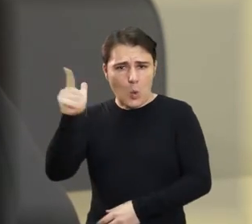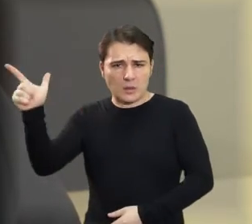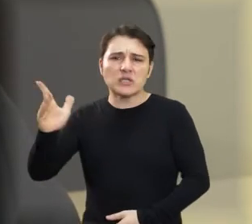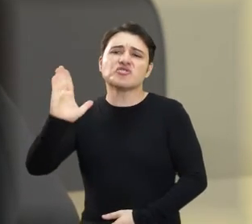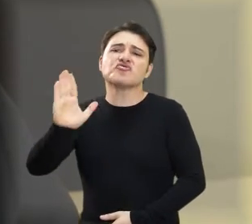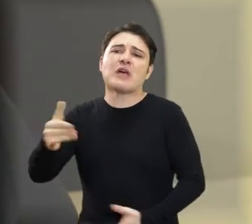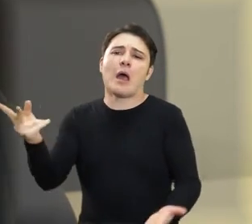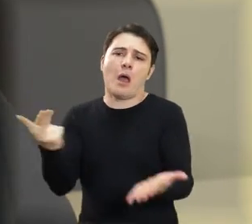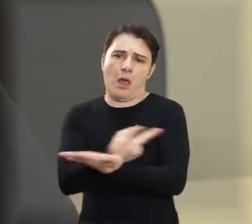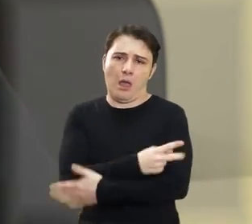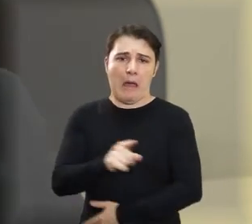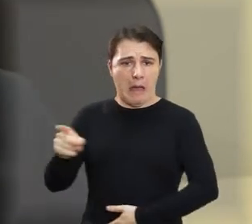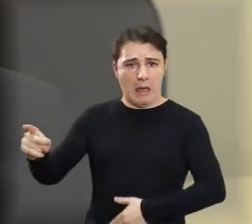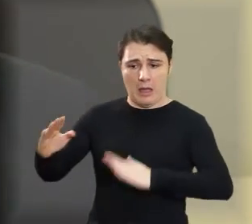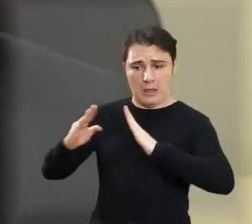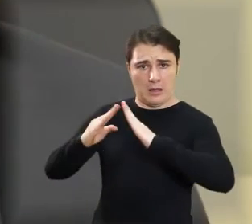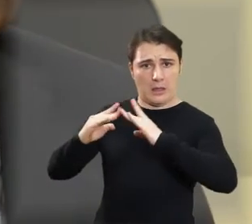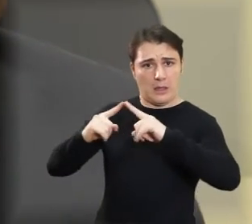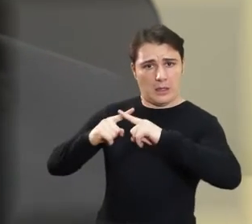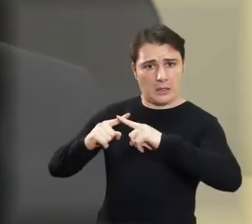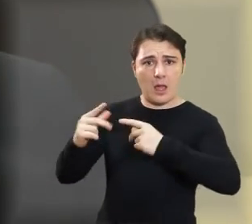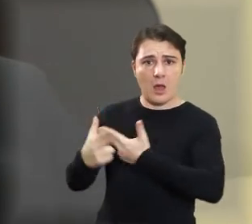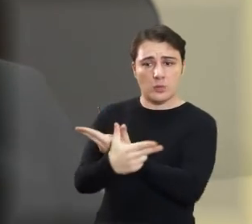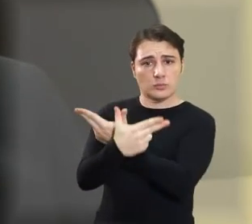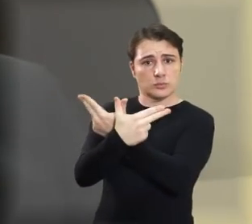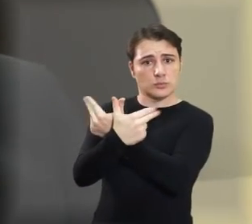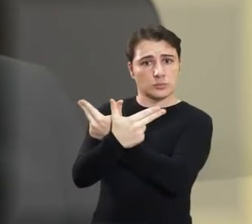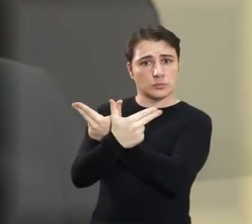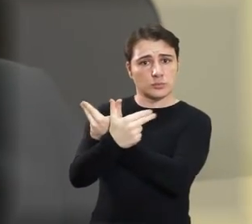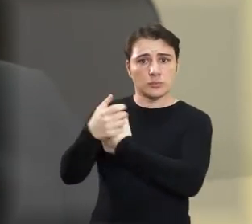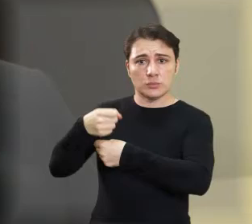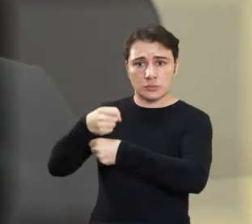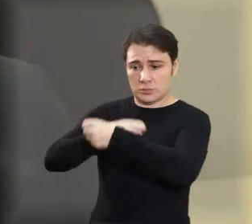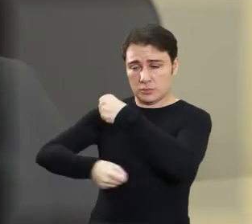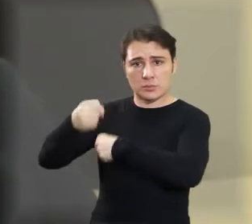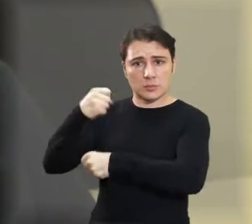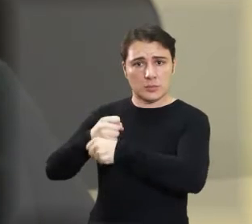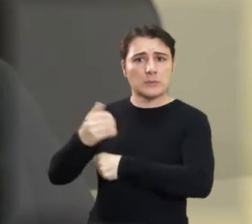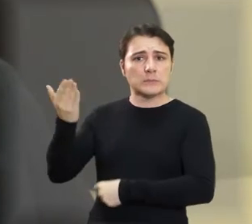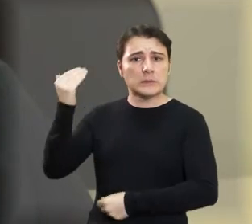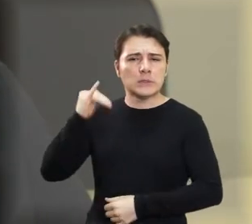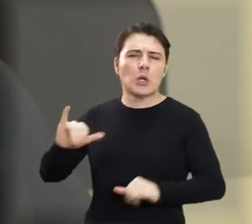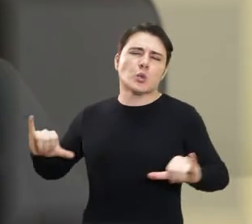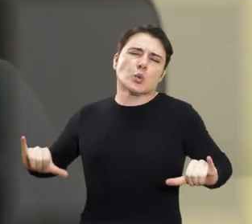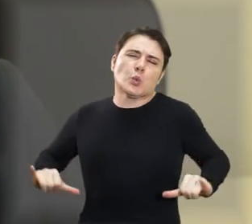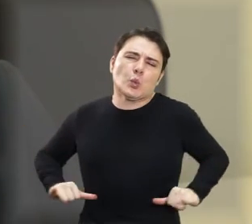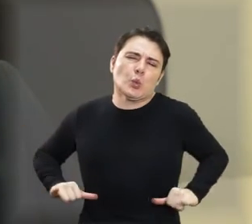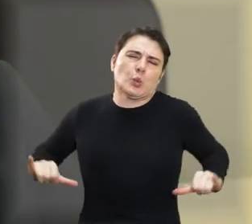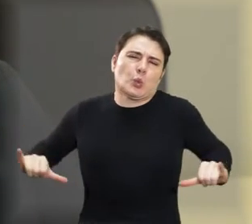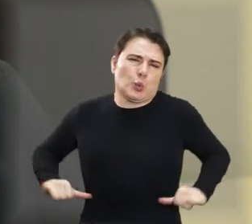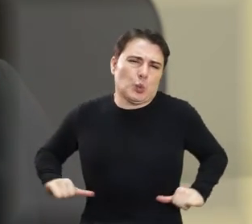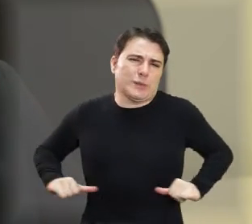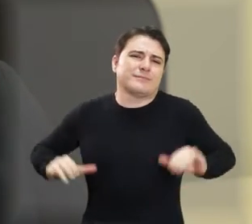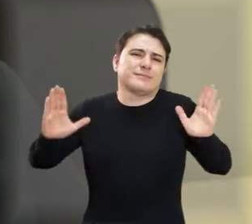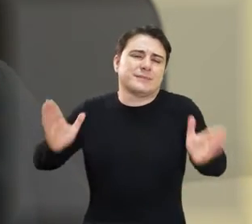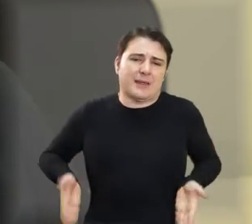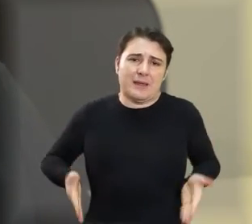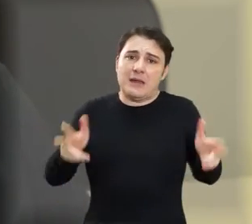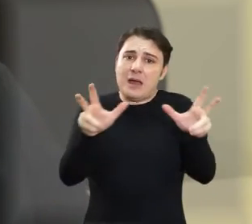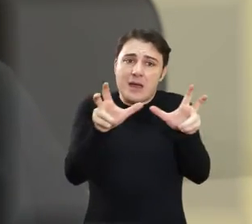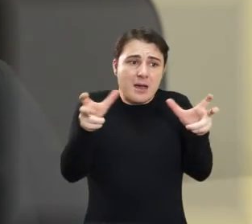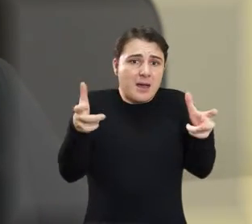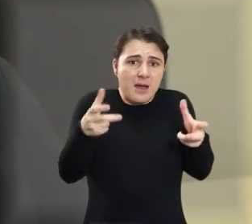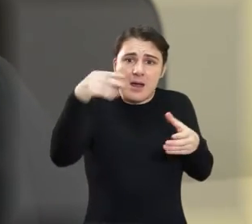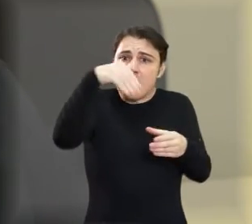numa cidade que, eu posso falar isso como exemplo, a Igreja Universal já foi perseguida demais há um bom tempo atrás, há